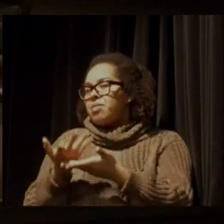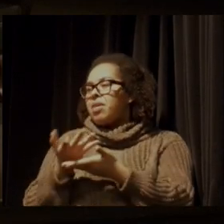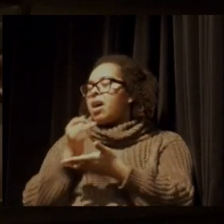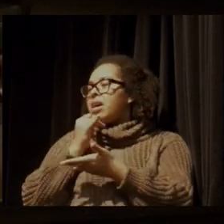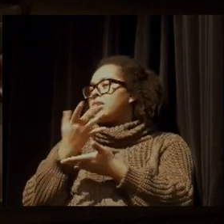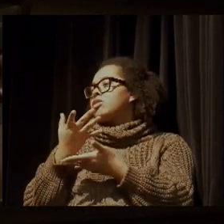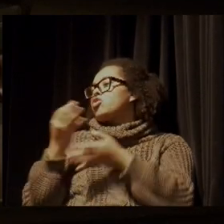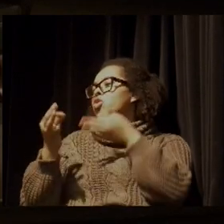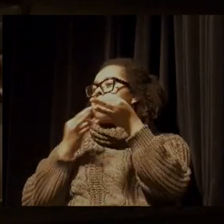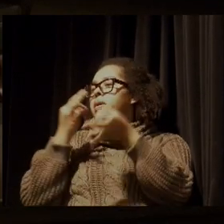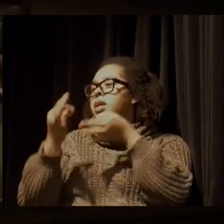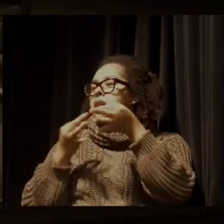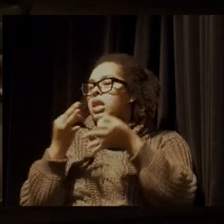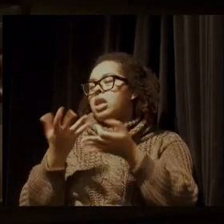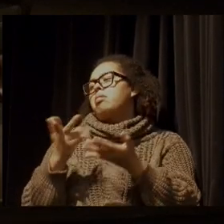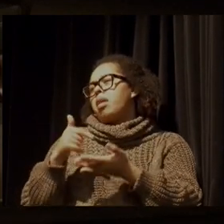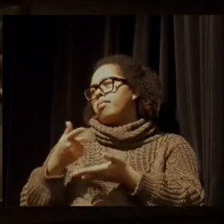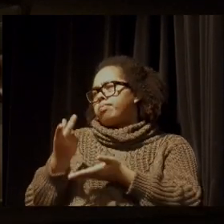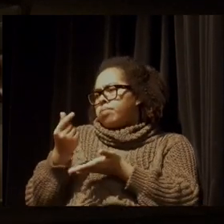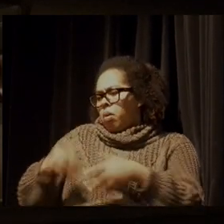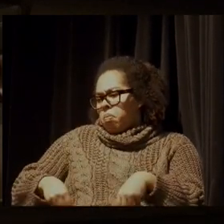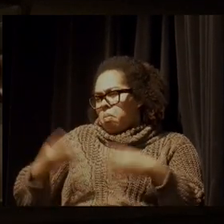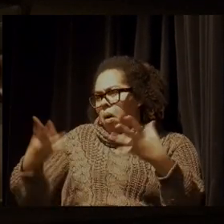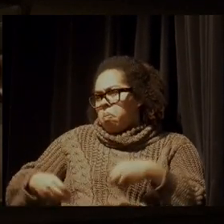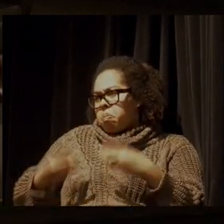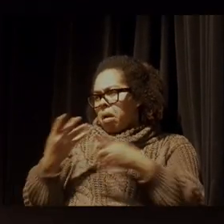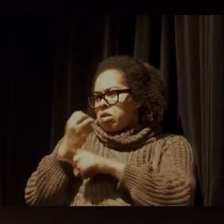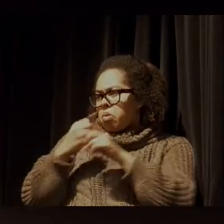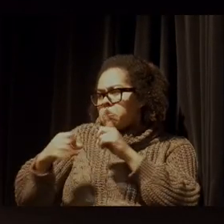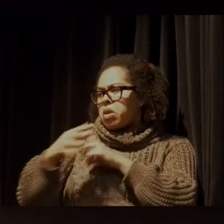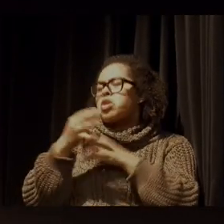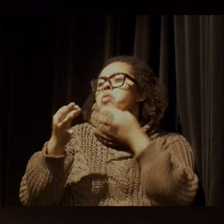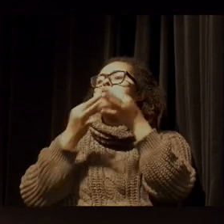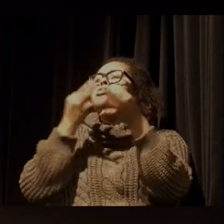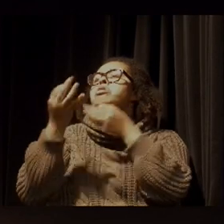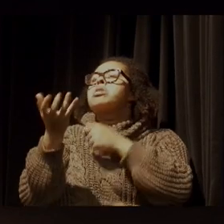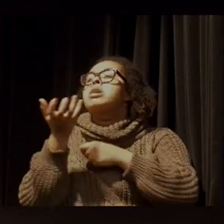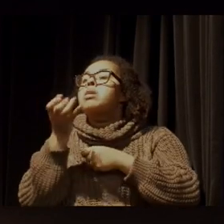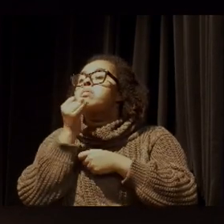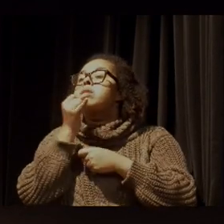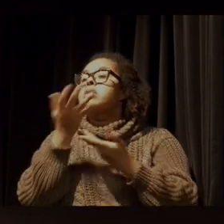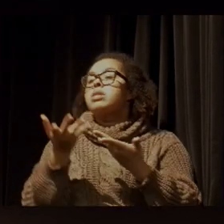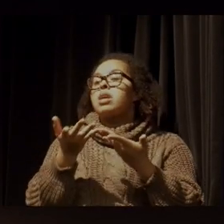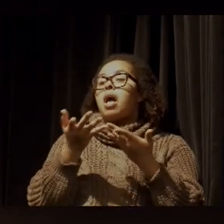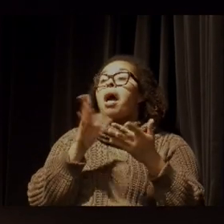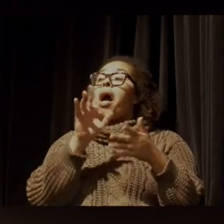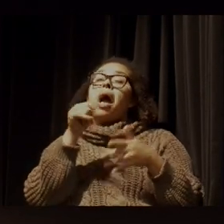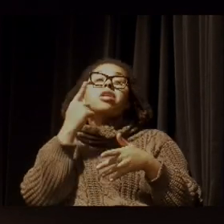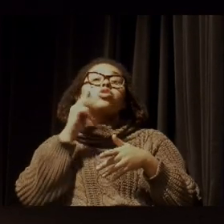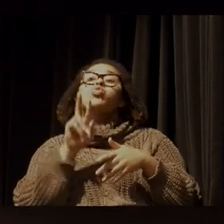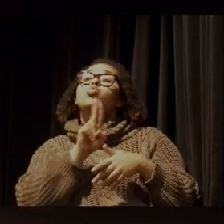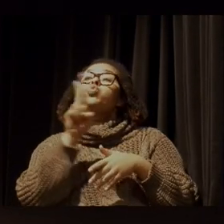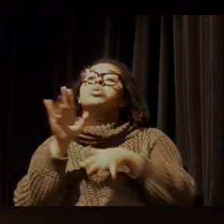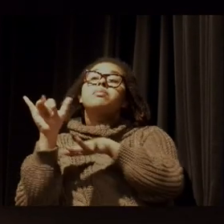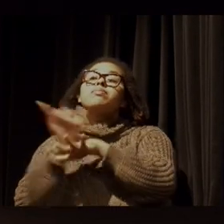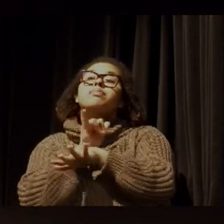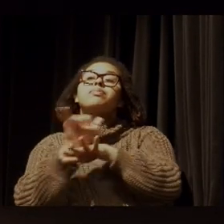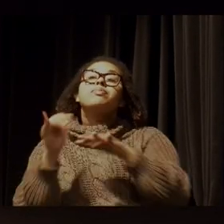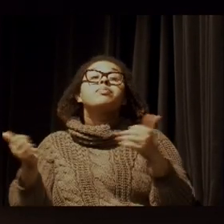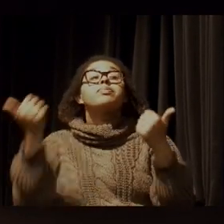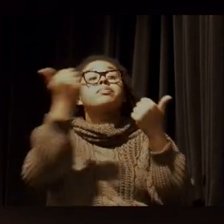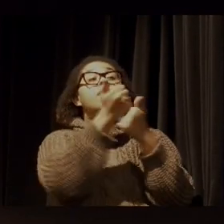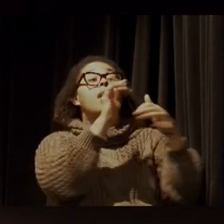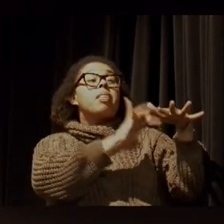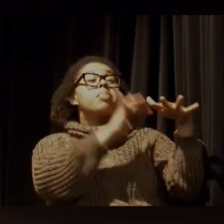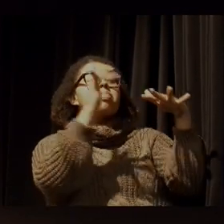os políticos não fazem isso para saber o que a sociedade está pensando. Eles fazem a métrica das redes sociais, quais são os temas que